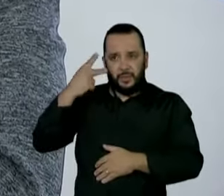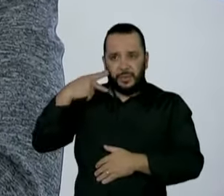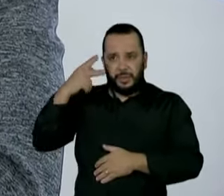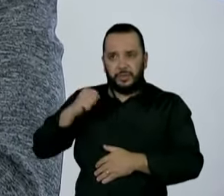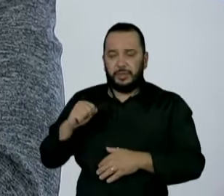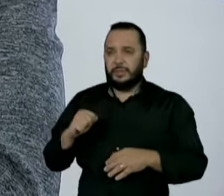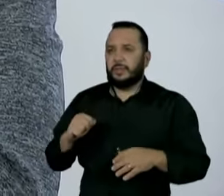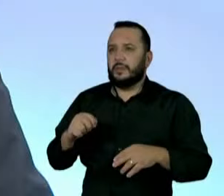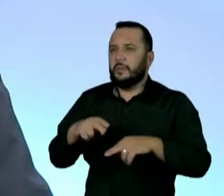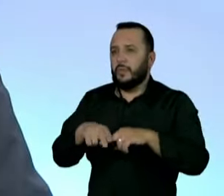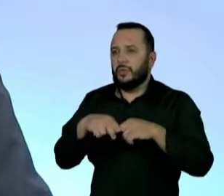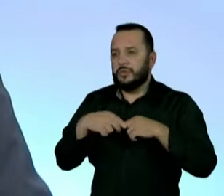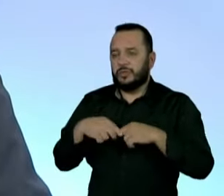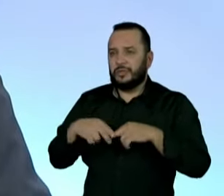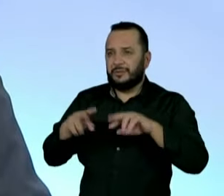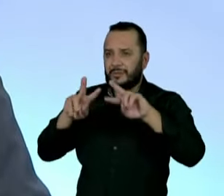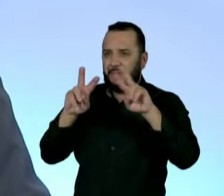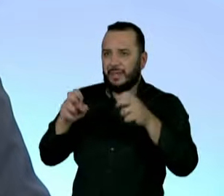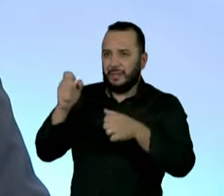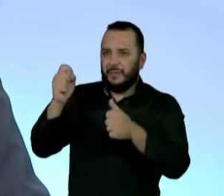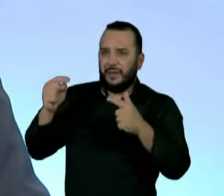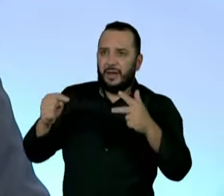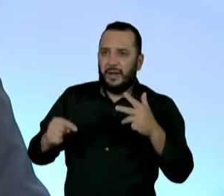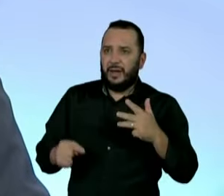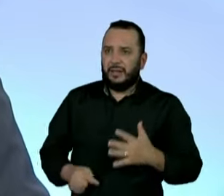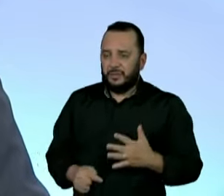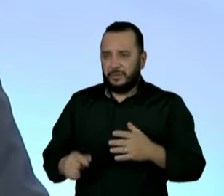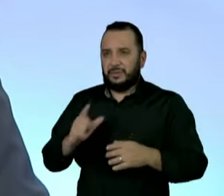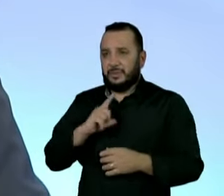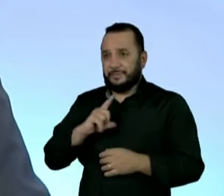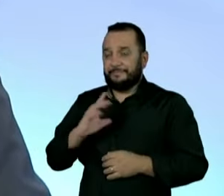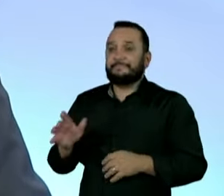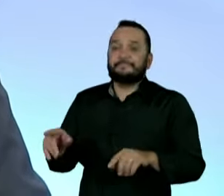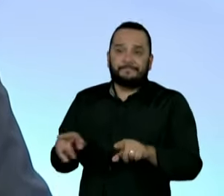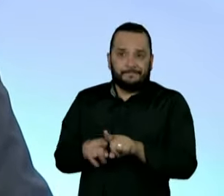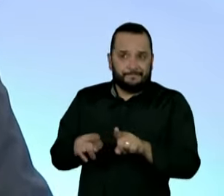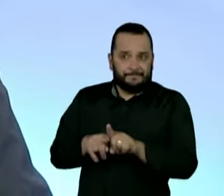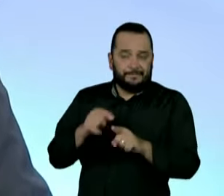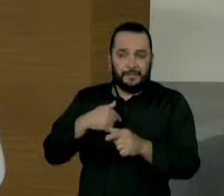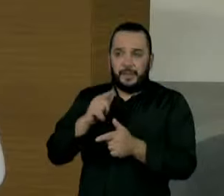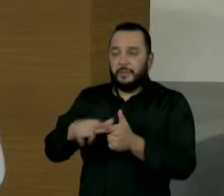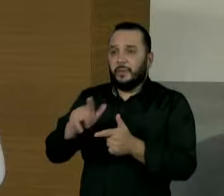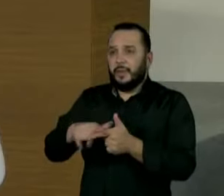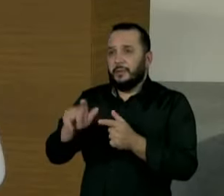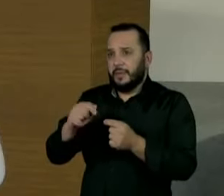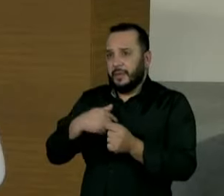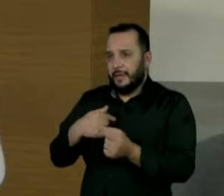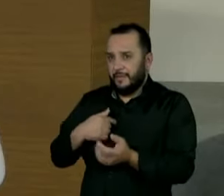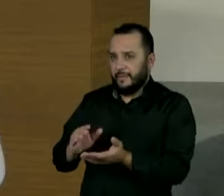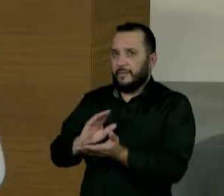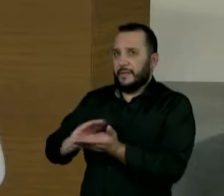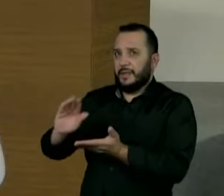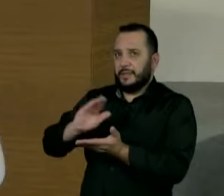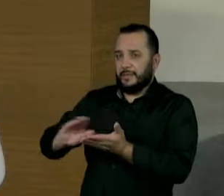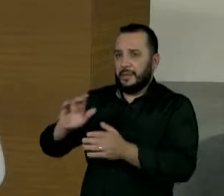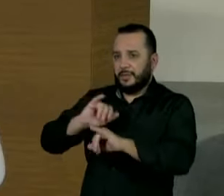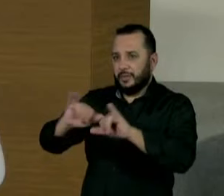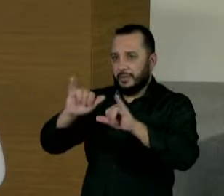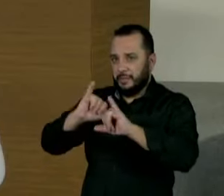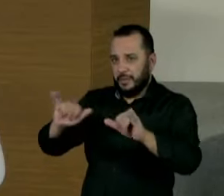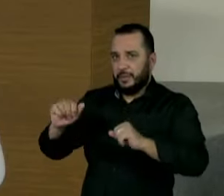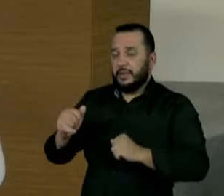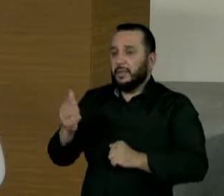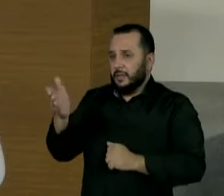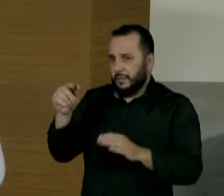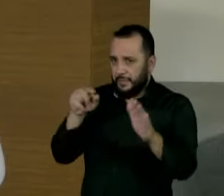a essa questão e um dos principais gargalos é a questão do financiamento de campanha. Então, enquanto dirigente partidário, eu gostaria de perguntar para o